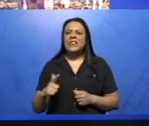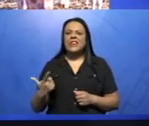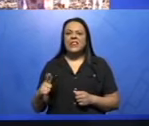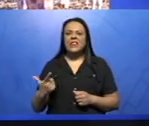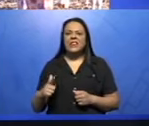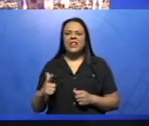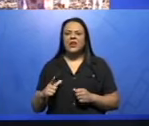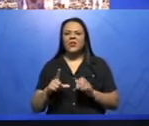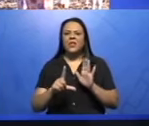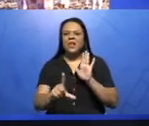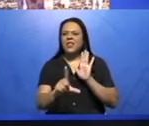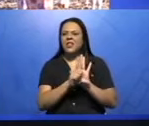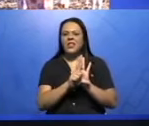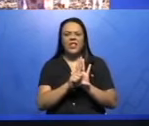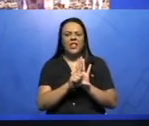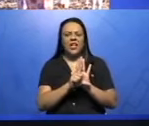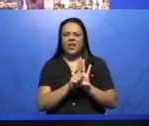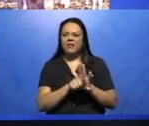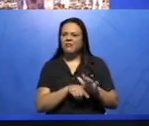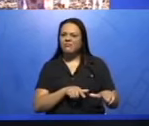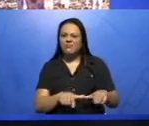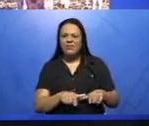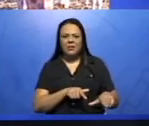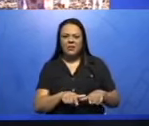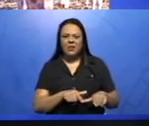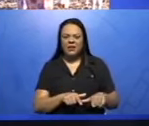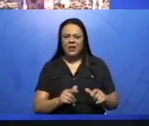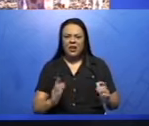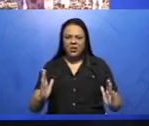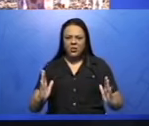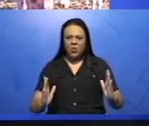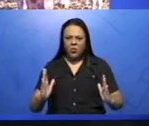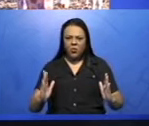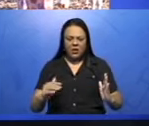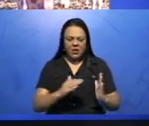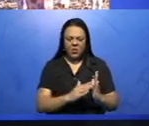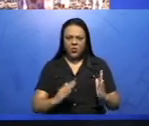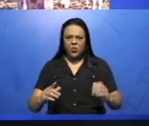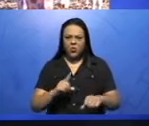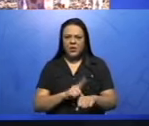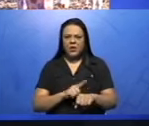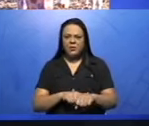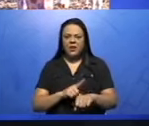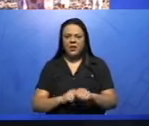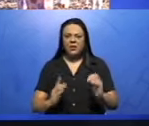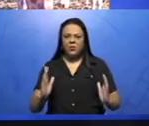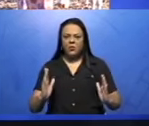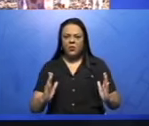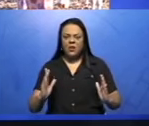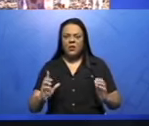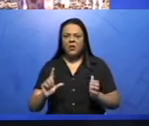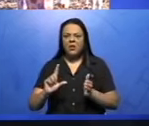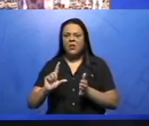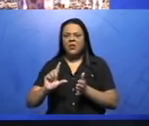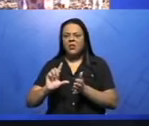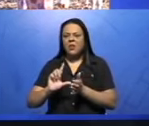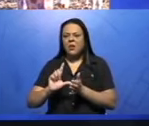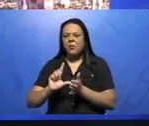gente chama de sazonal, no período de colheita. Então, quando acaba a colheita, esses trabalhadores são dispensados.